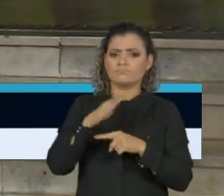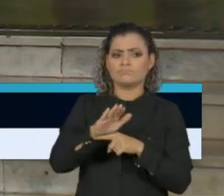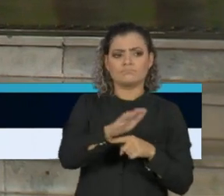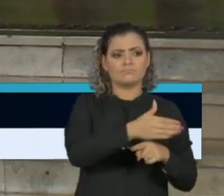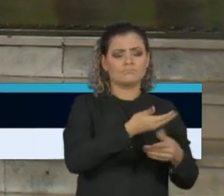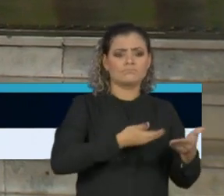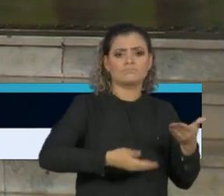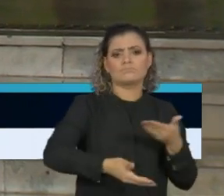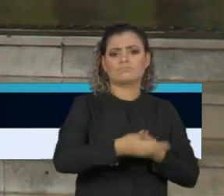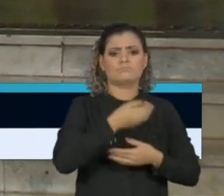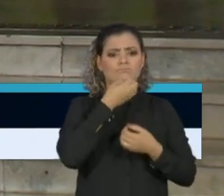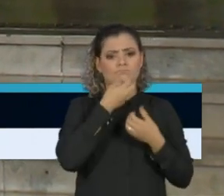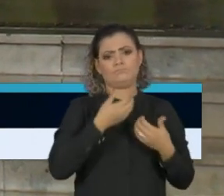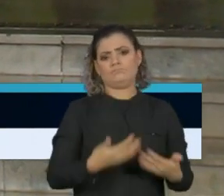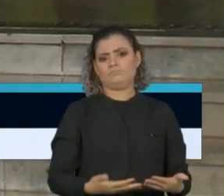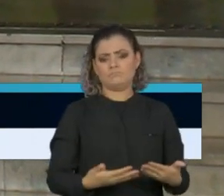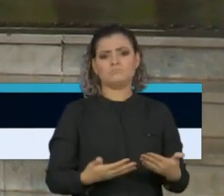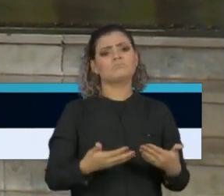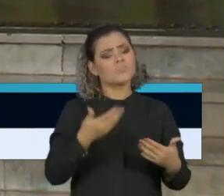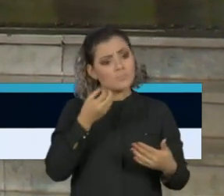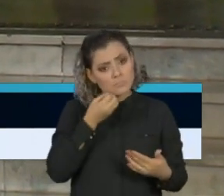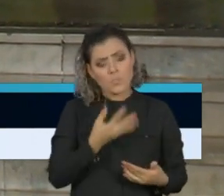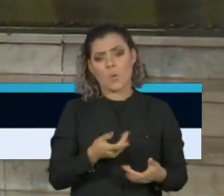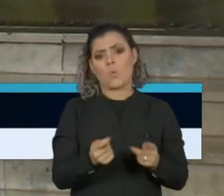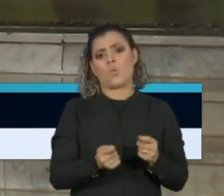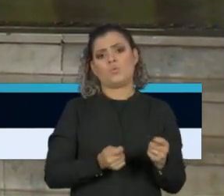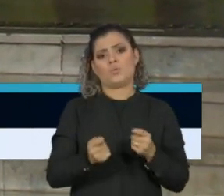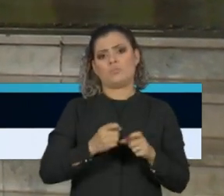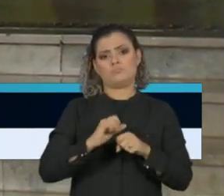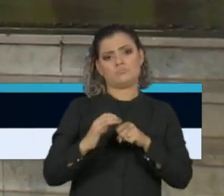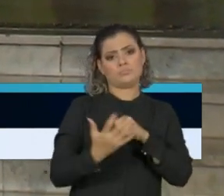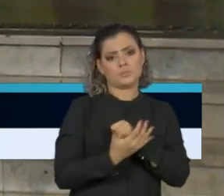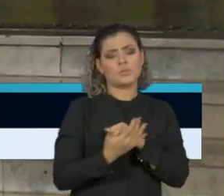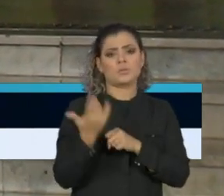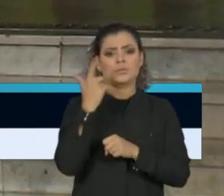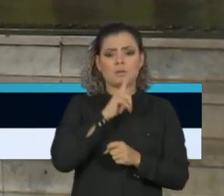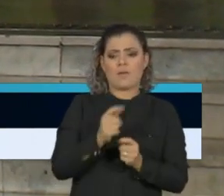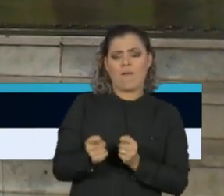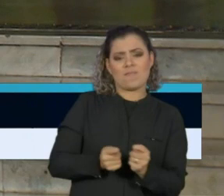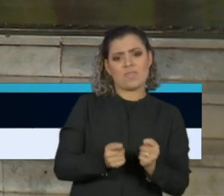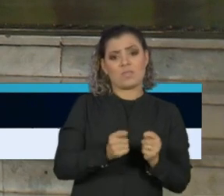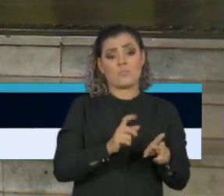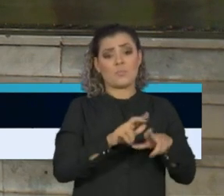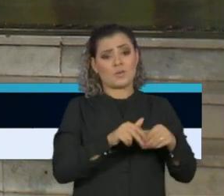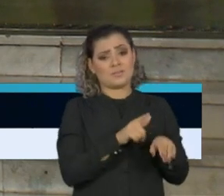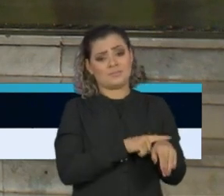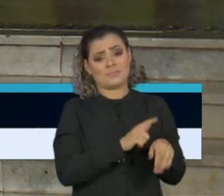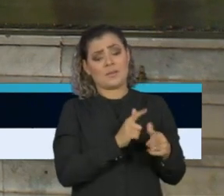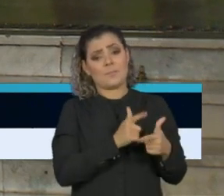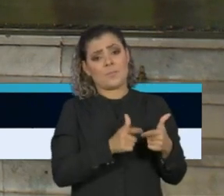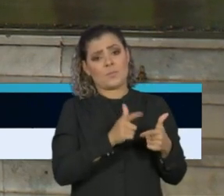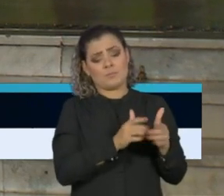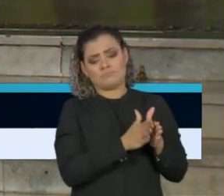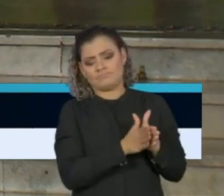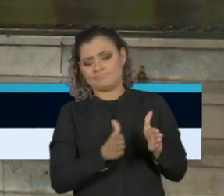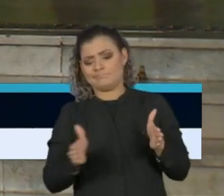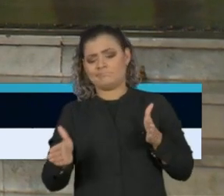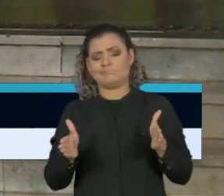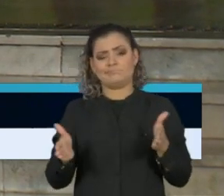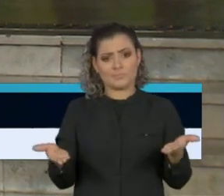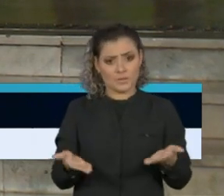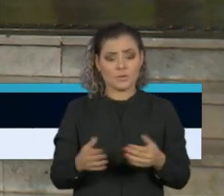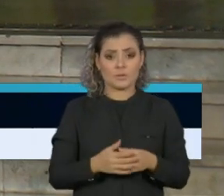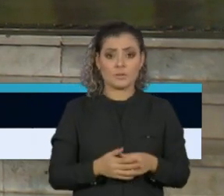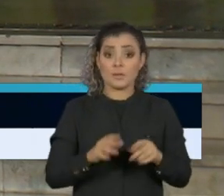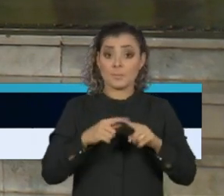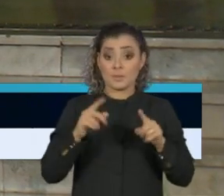faz crescer as possibilidades de enfrentamento da crise nos demais estados. Exceto